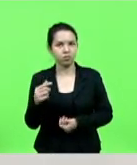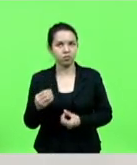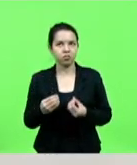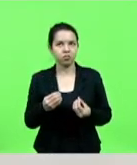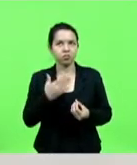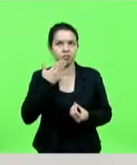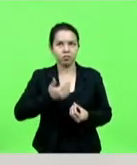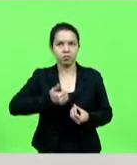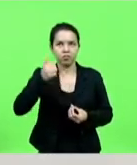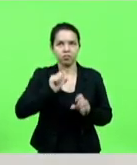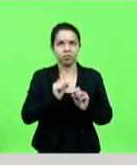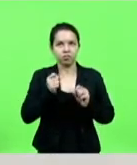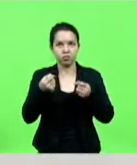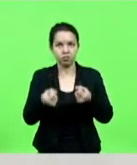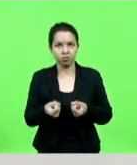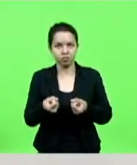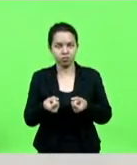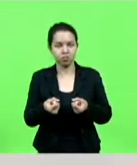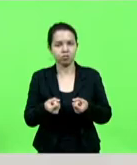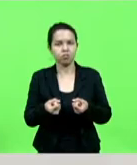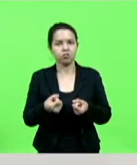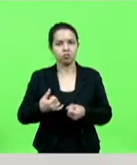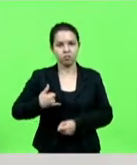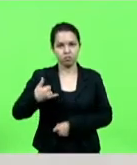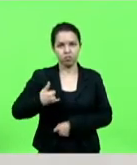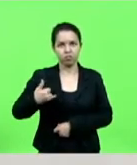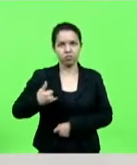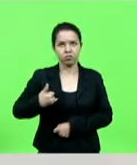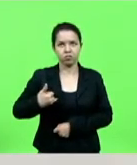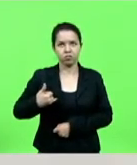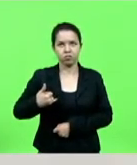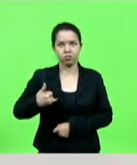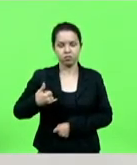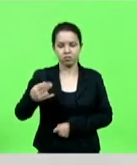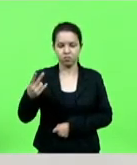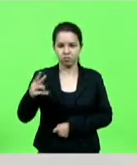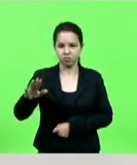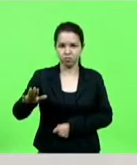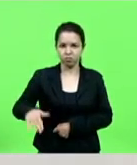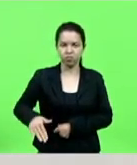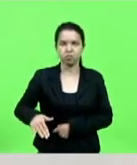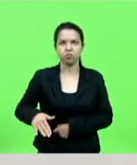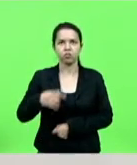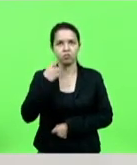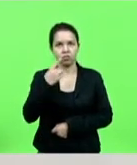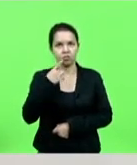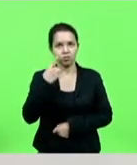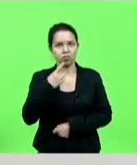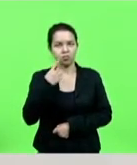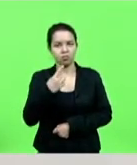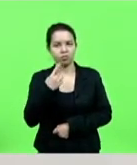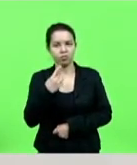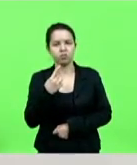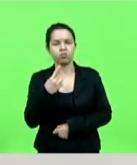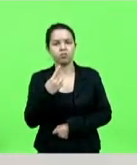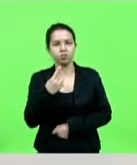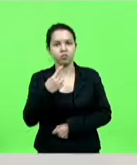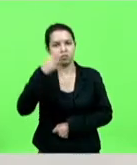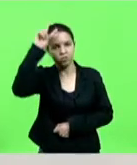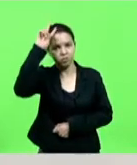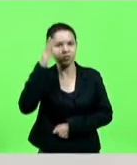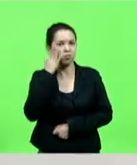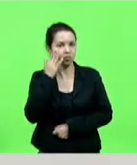de defender os menores de dois anos, o deputado Carol Presos, que é médico, pode me corrigir, contra o Covid-19,